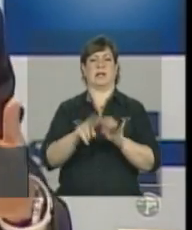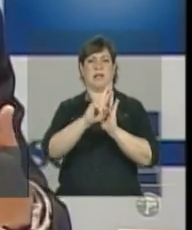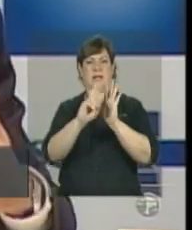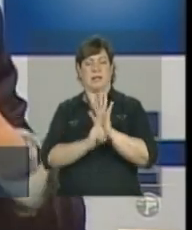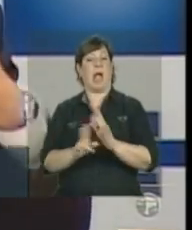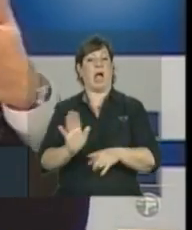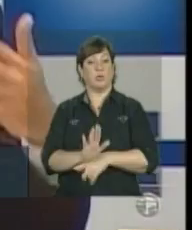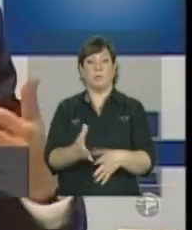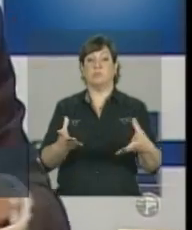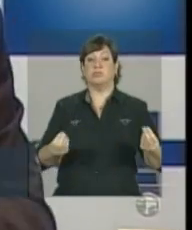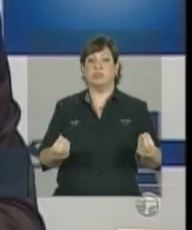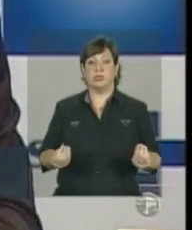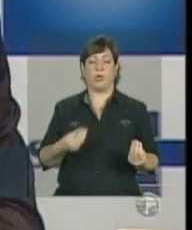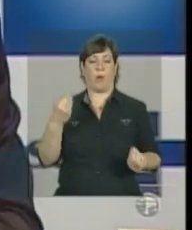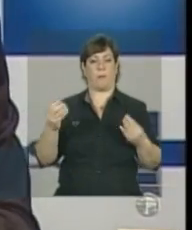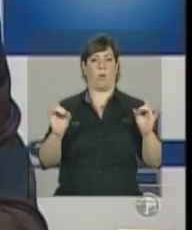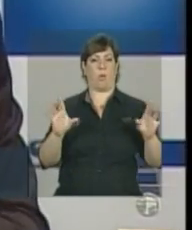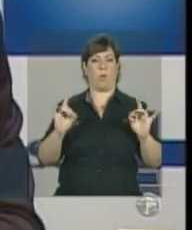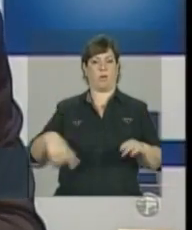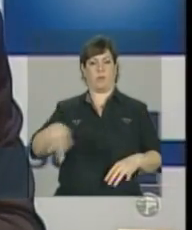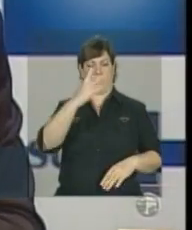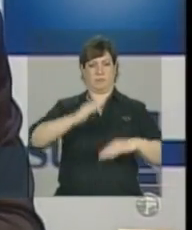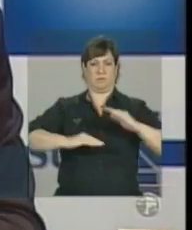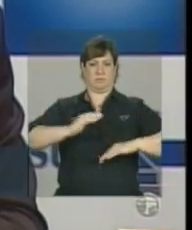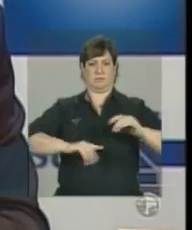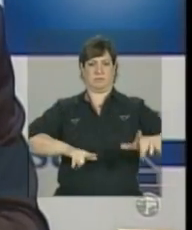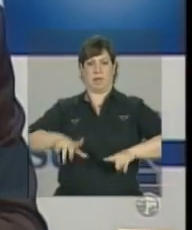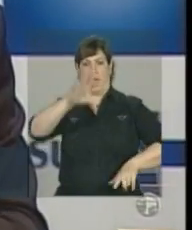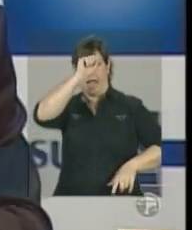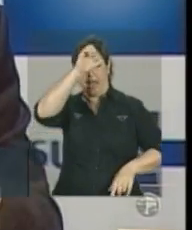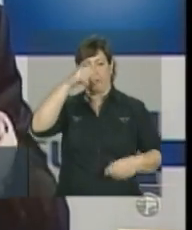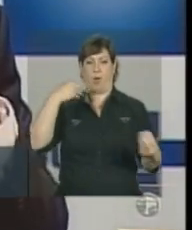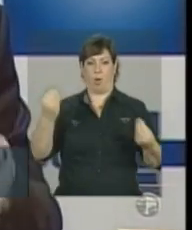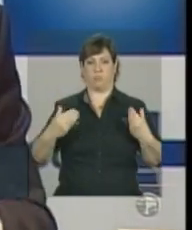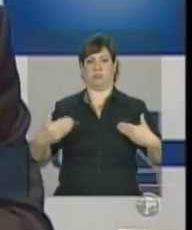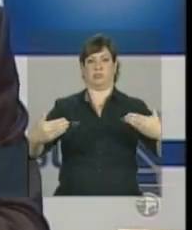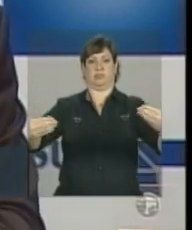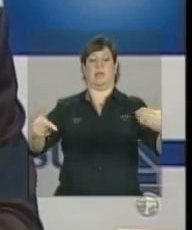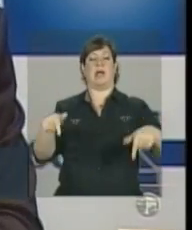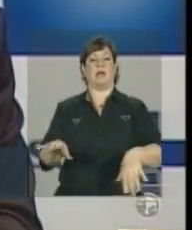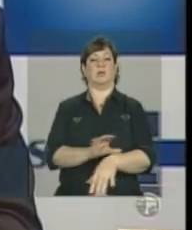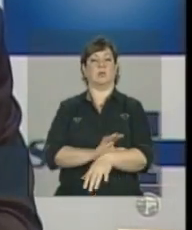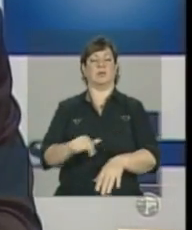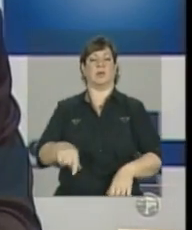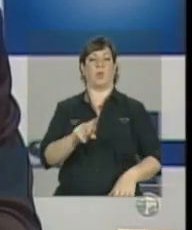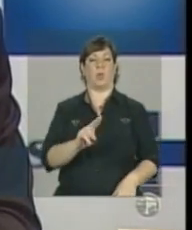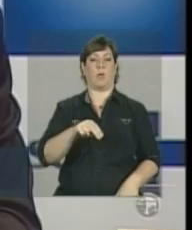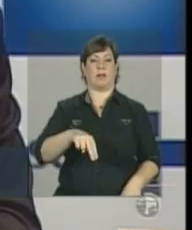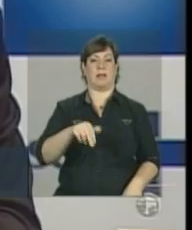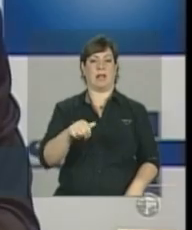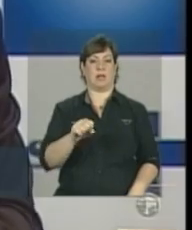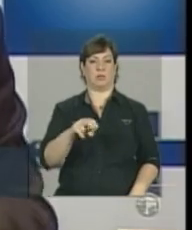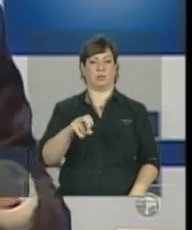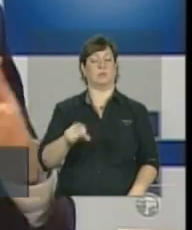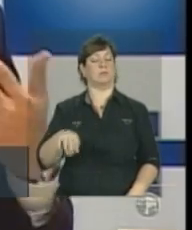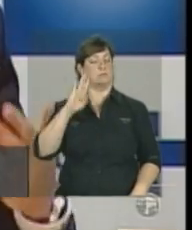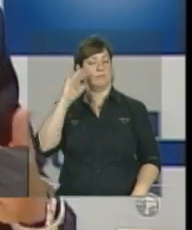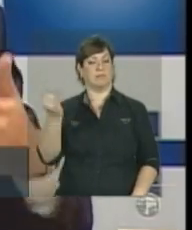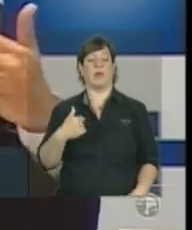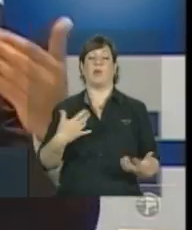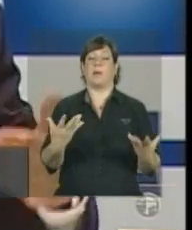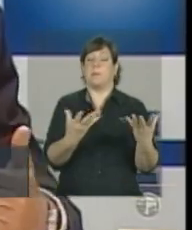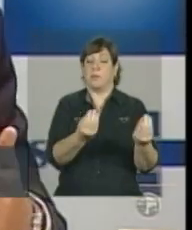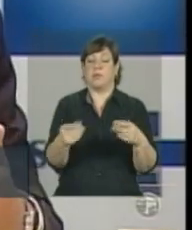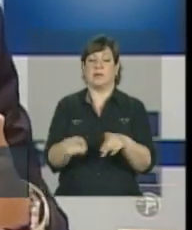muito na qualificação da atuação desses profissionais, mas também esse curso da UNASUS é fundamental. E eu queria muito a